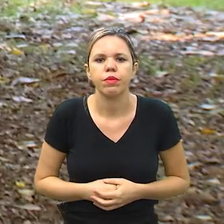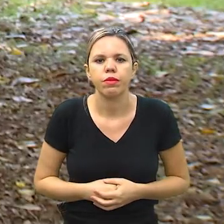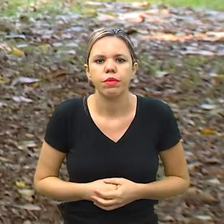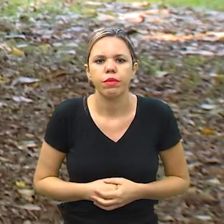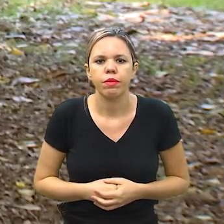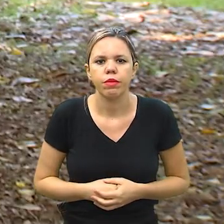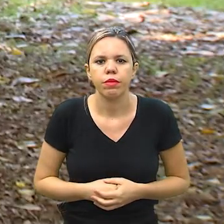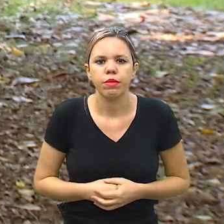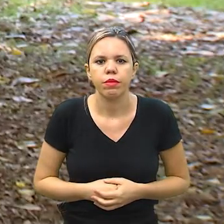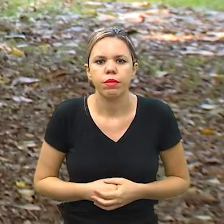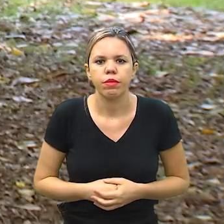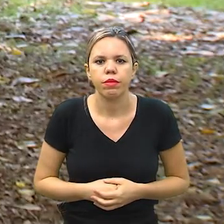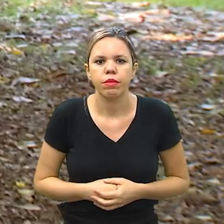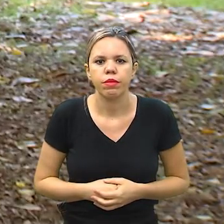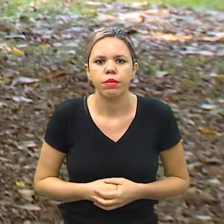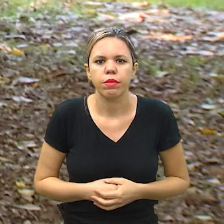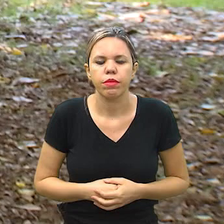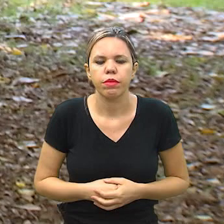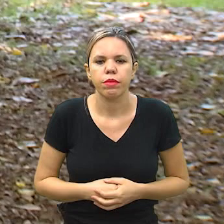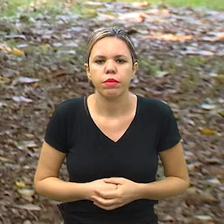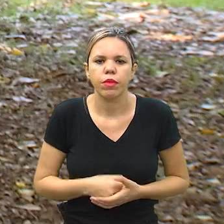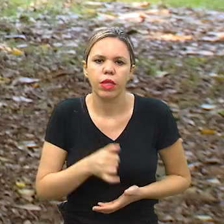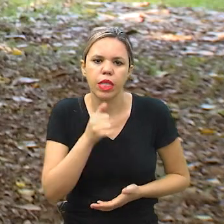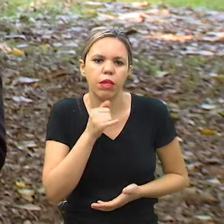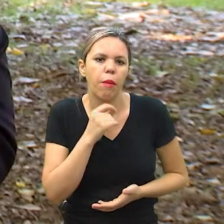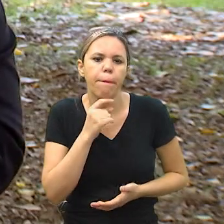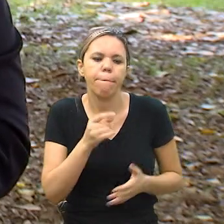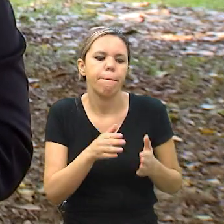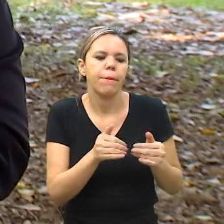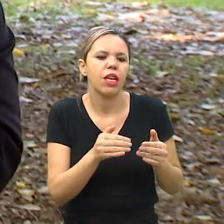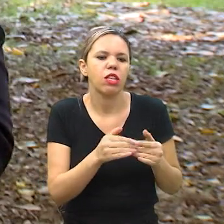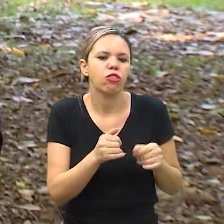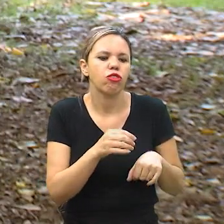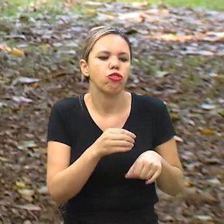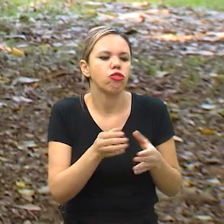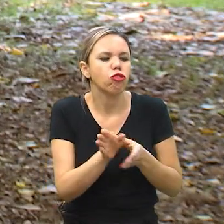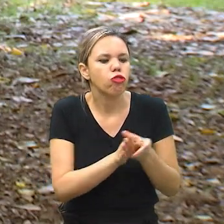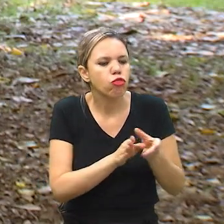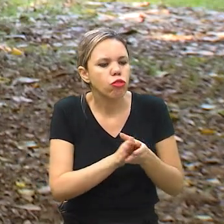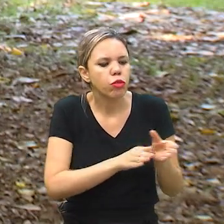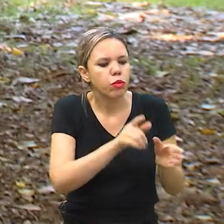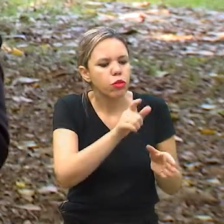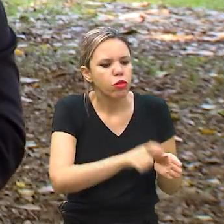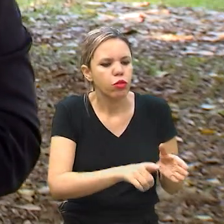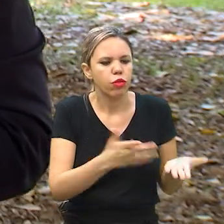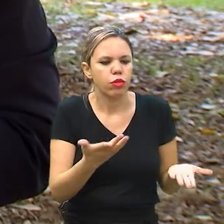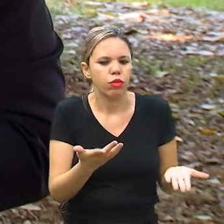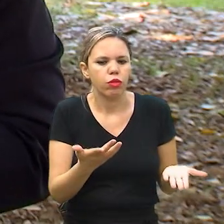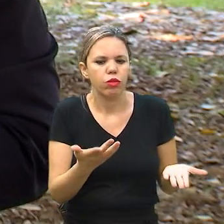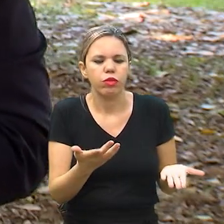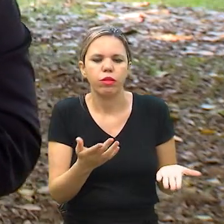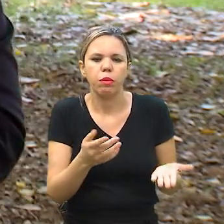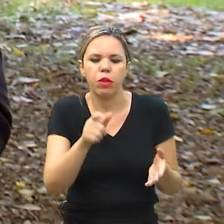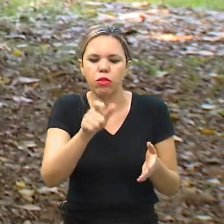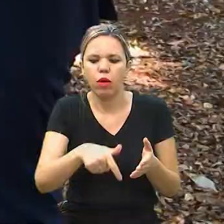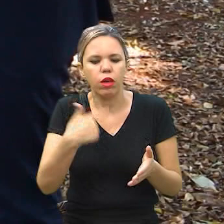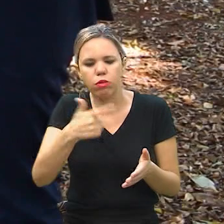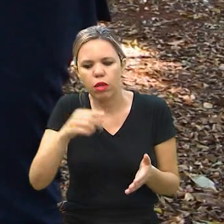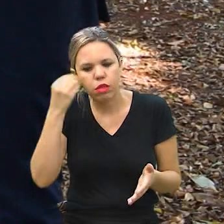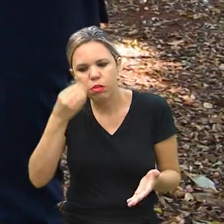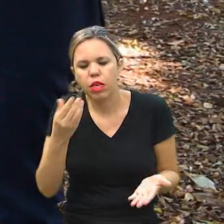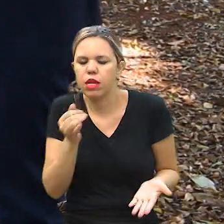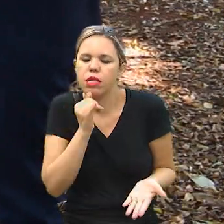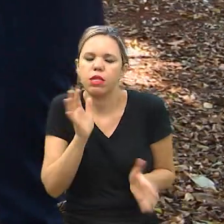bem aquela questão, Ninguém pede dicas de ouro para um oleiro e ninguém pede dicas de tijolho para um joalheiro.